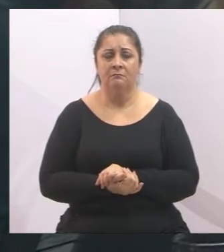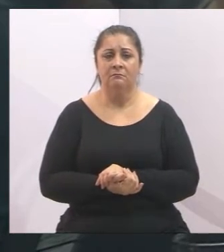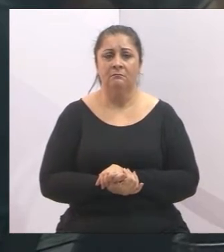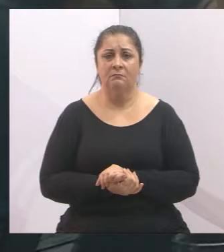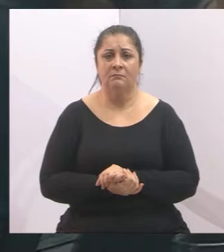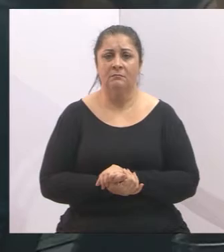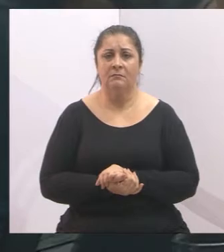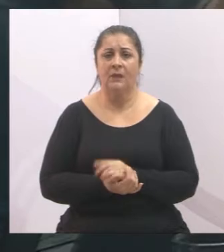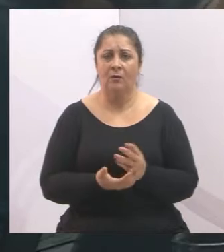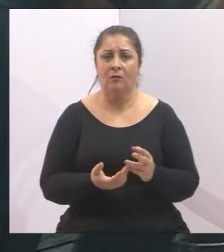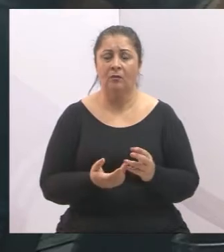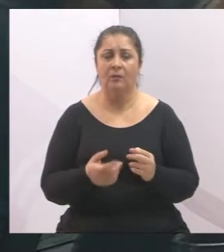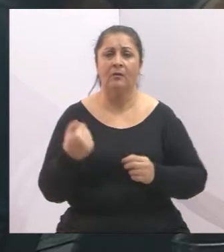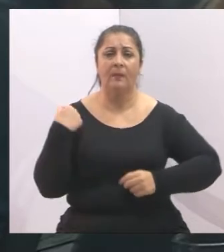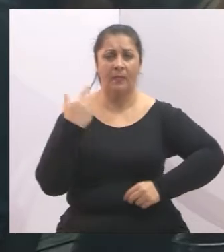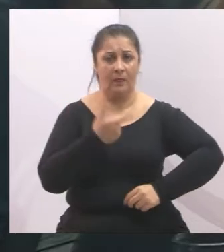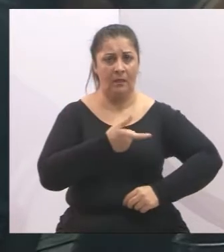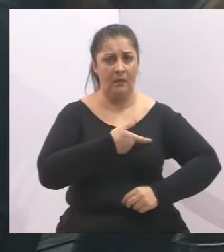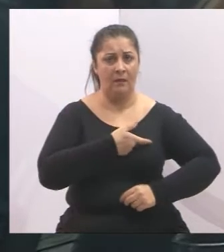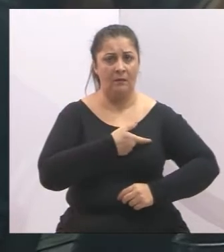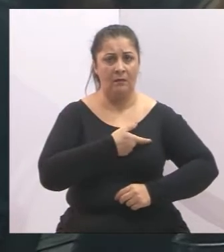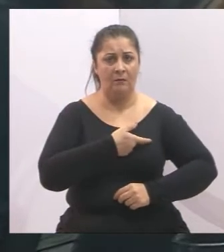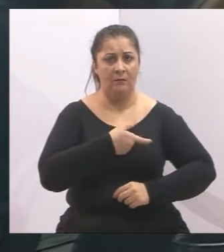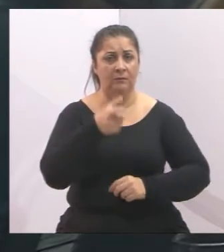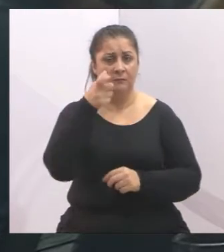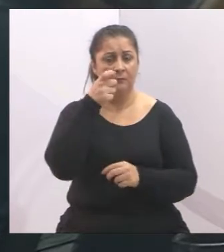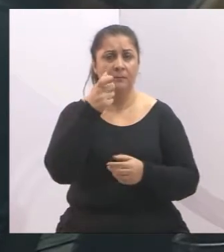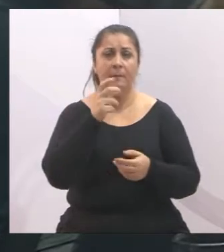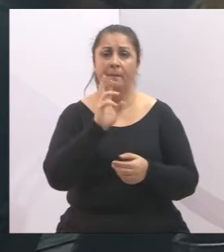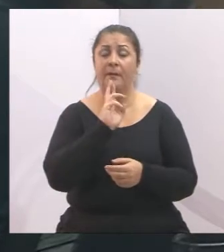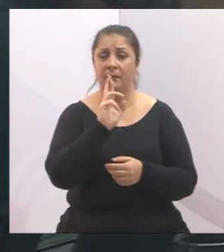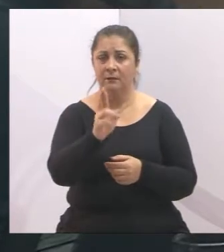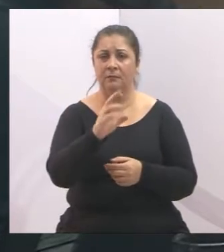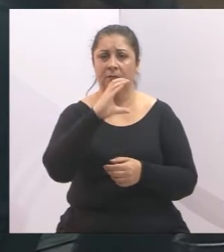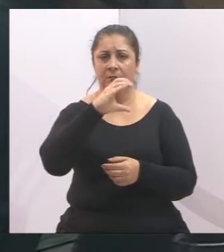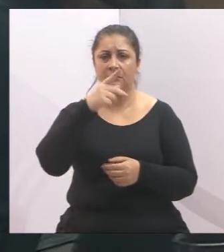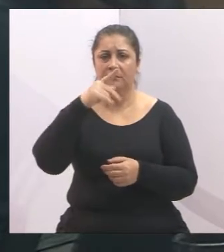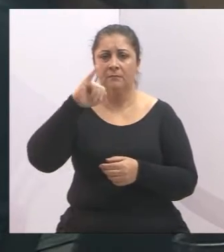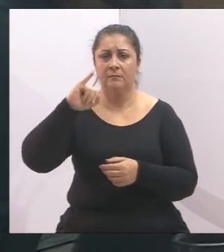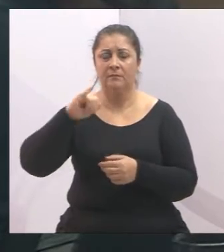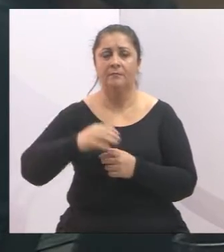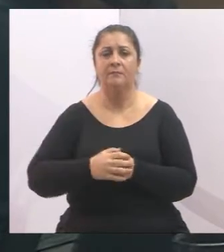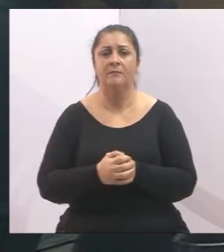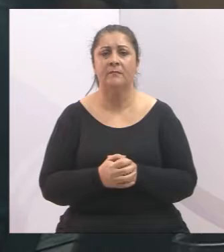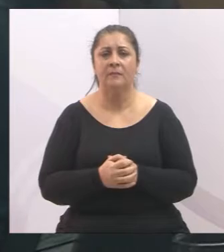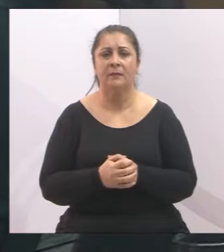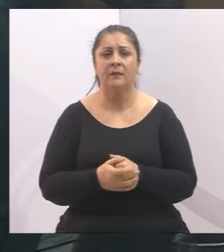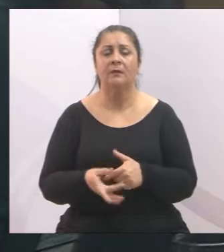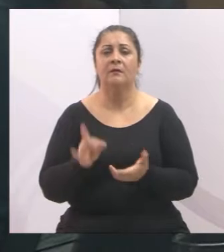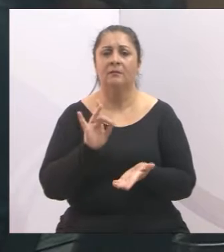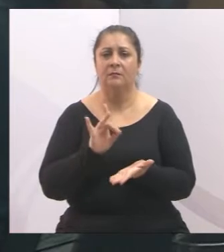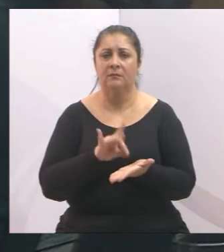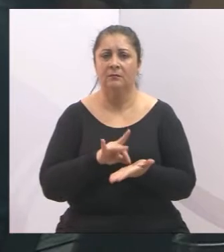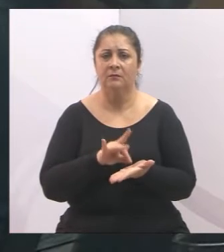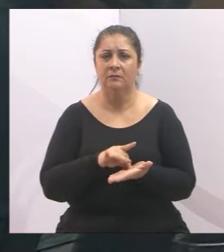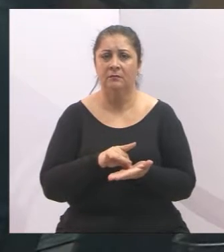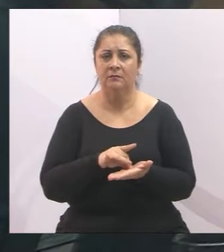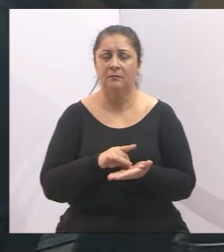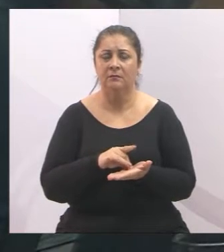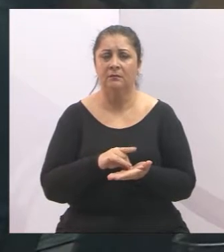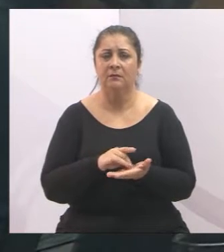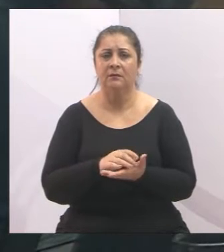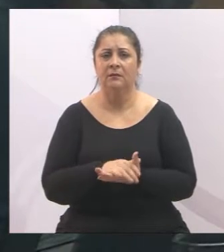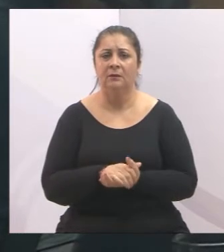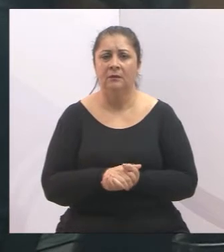apura, o que você tem de resultado dessa CPI, é que de fato, é que de fato,